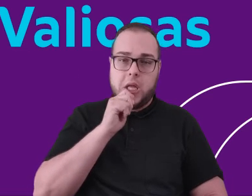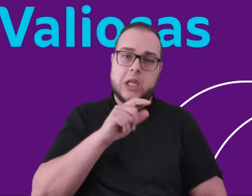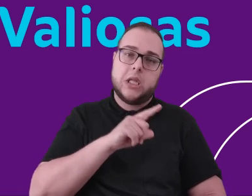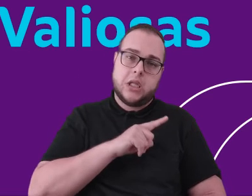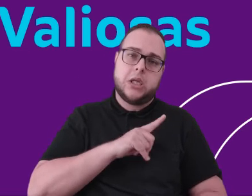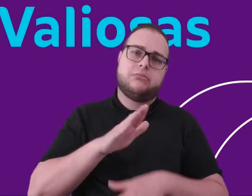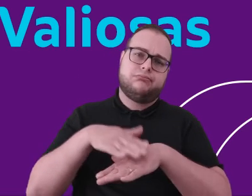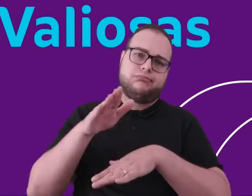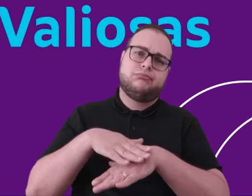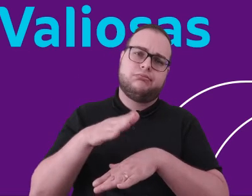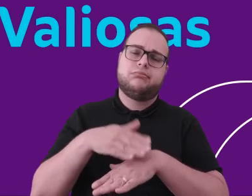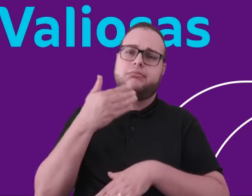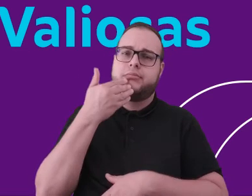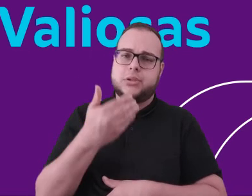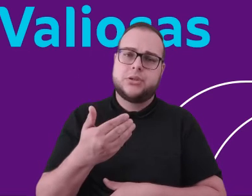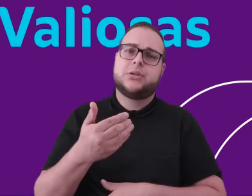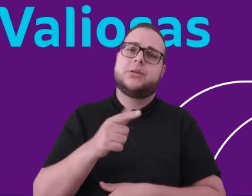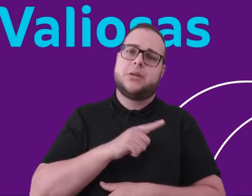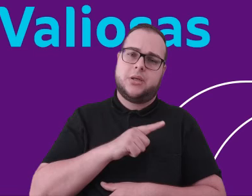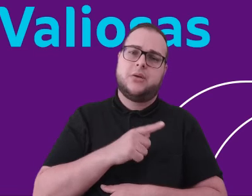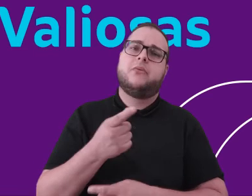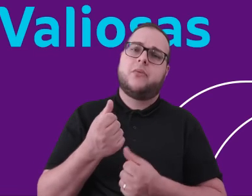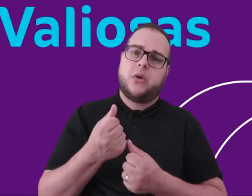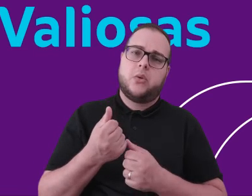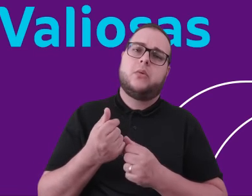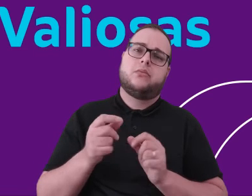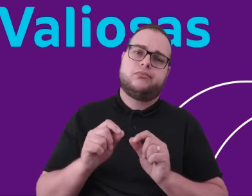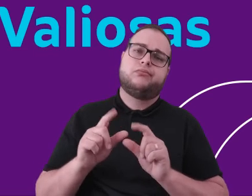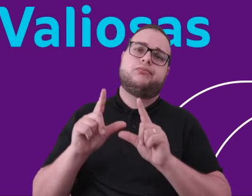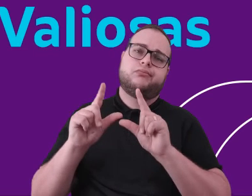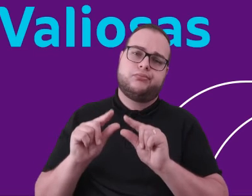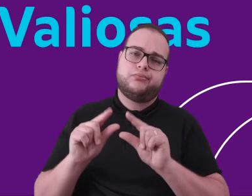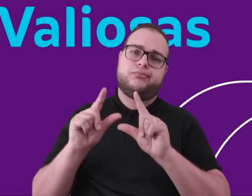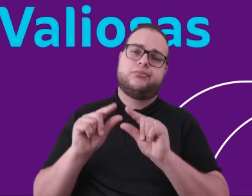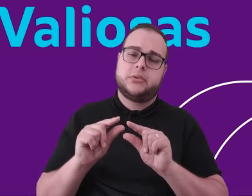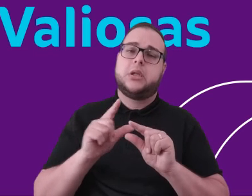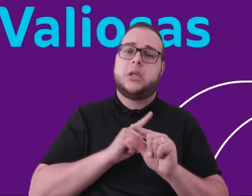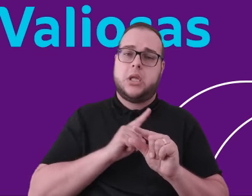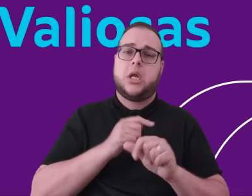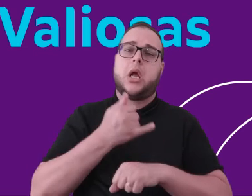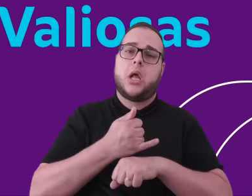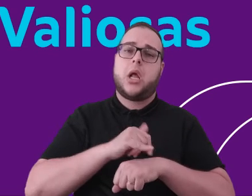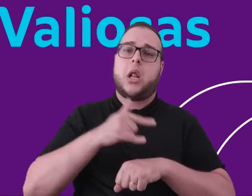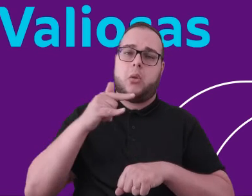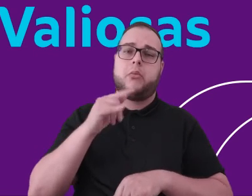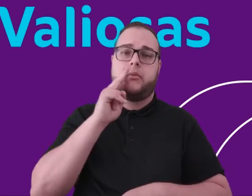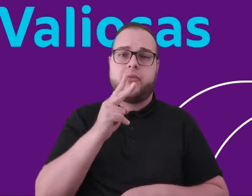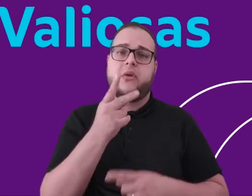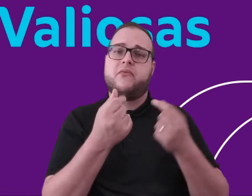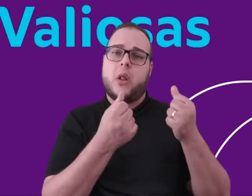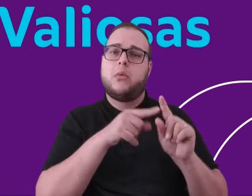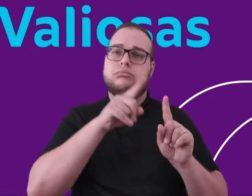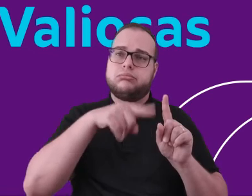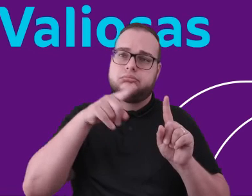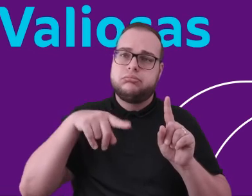sido colocado de demanda, tem um momento favorável de preço. Então, os preços do alumínio estão nesses patamares que a gente vê aqui, no momento